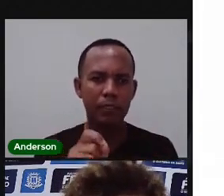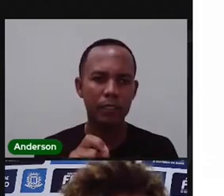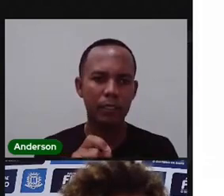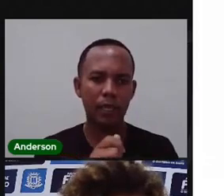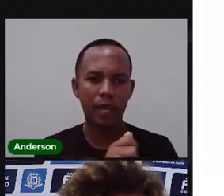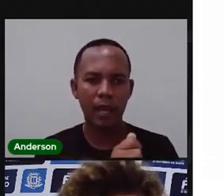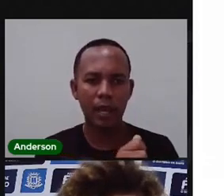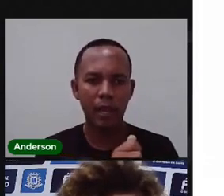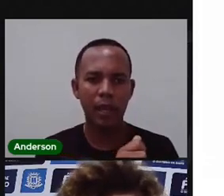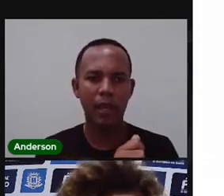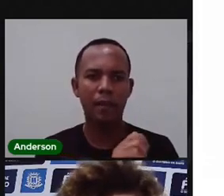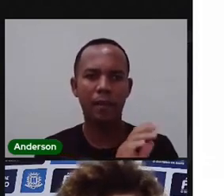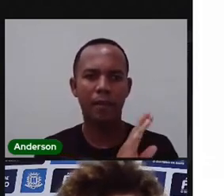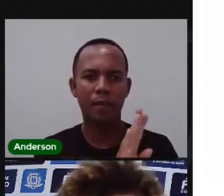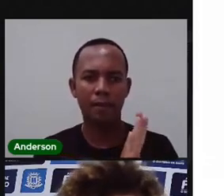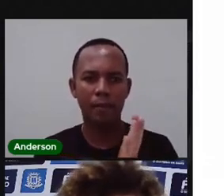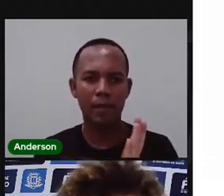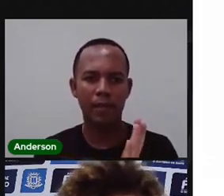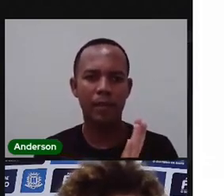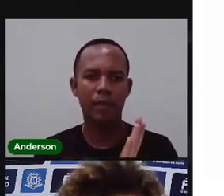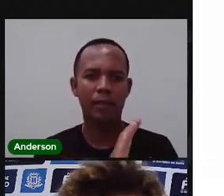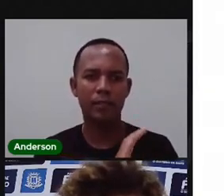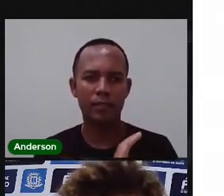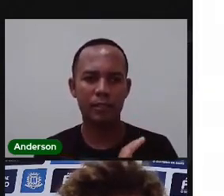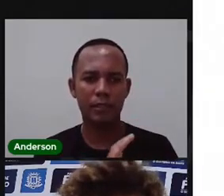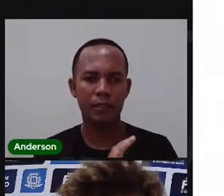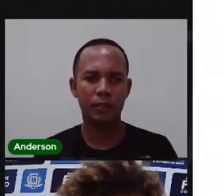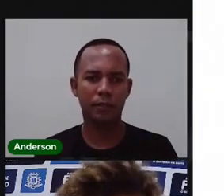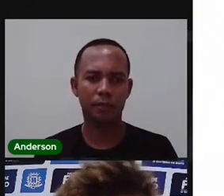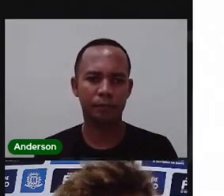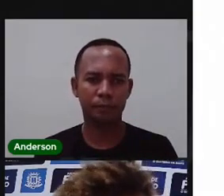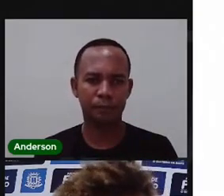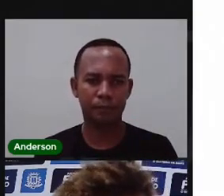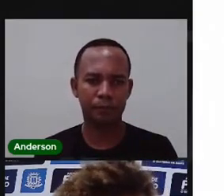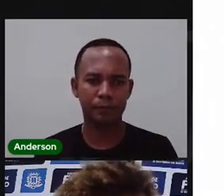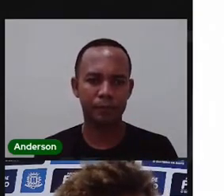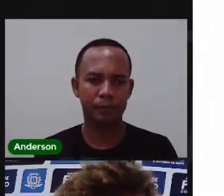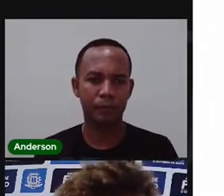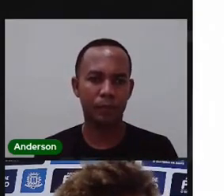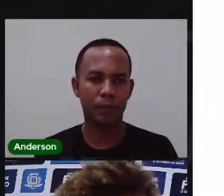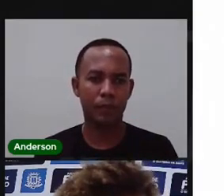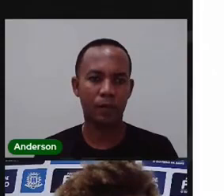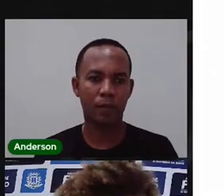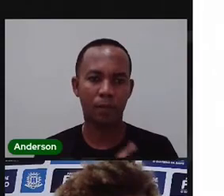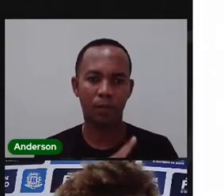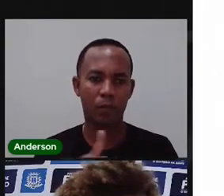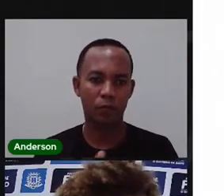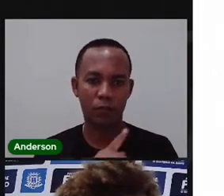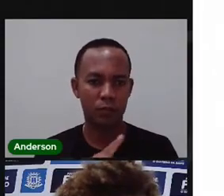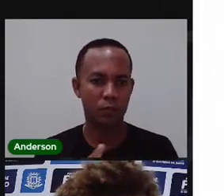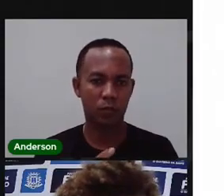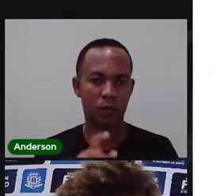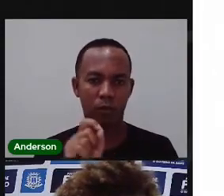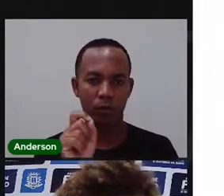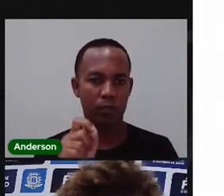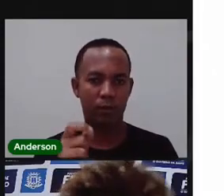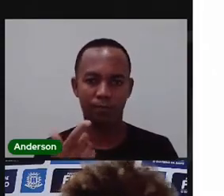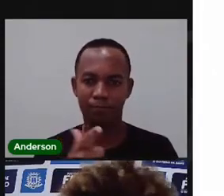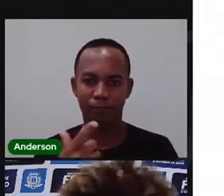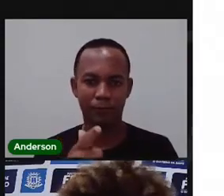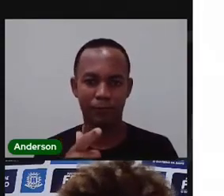de Feira de Santana. E aí tem essa primeira imagem aí, que é a imagem 1. A Pró não colocou essa imagem lá atrás.